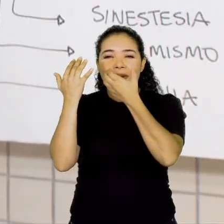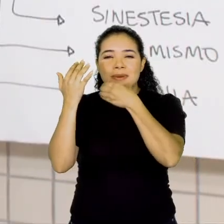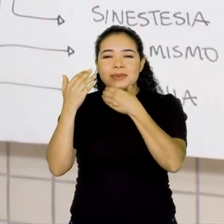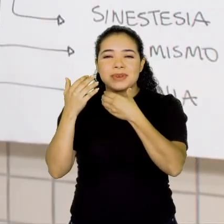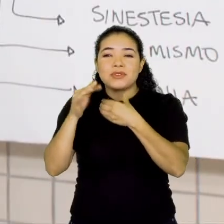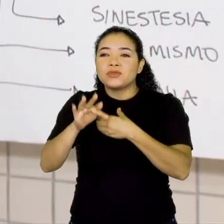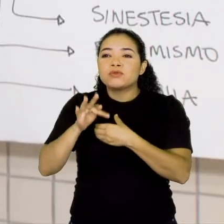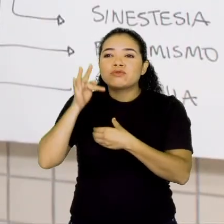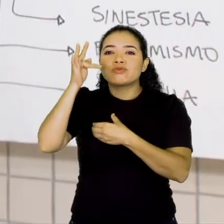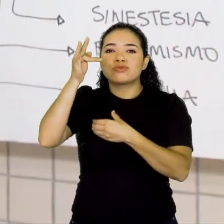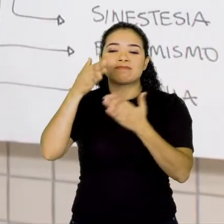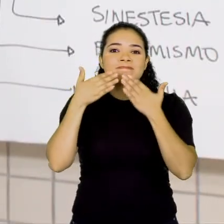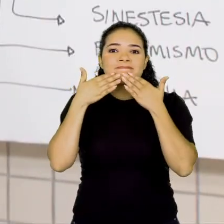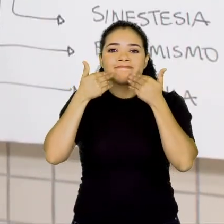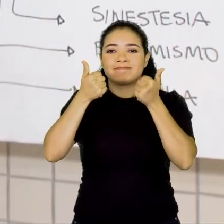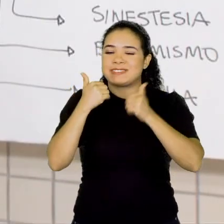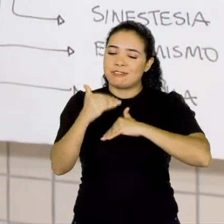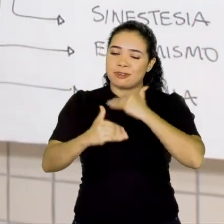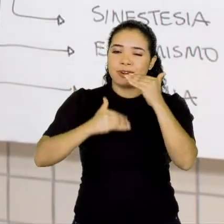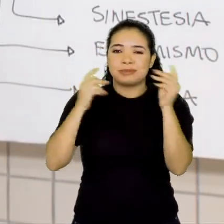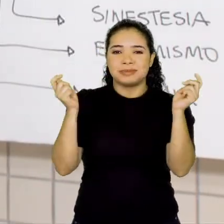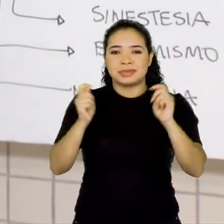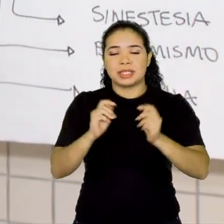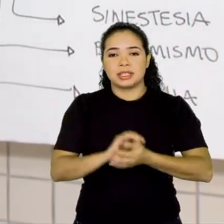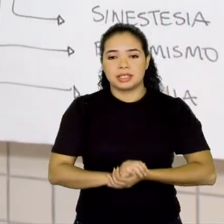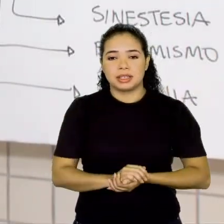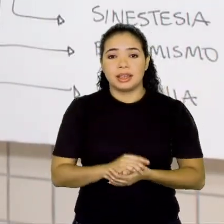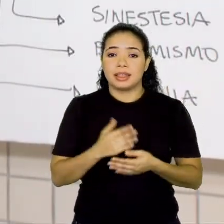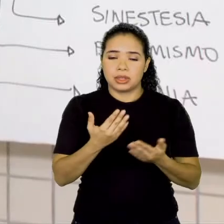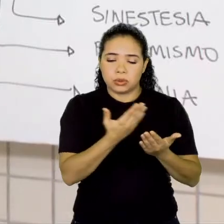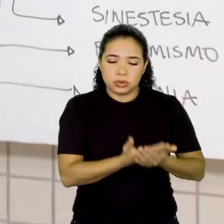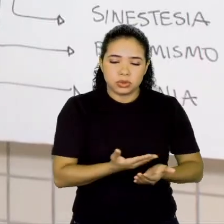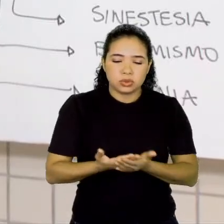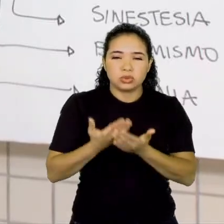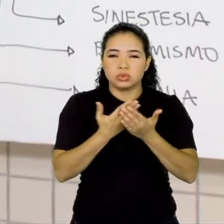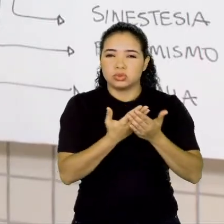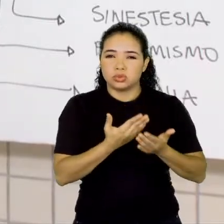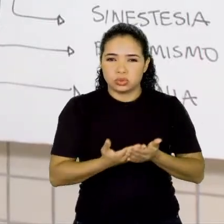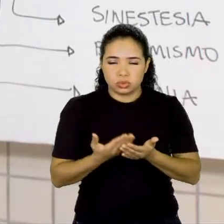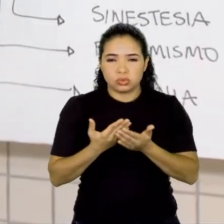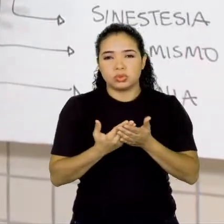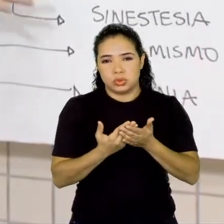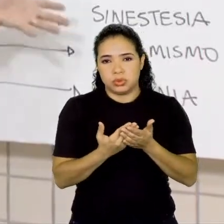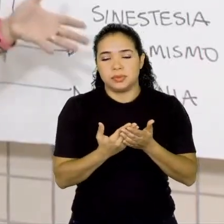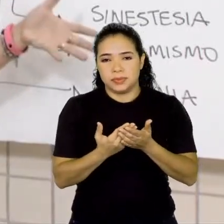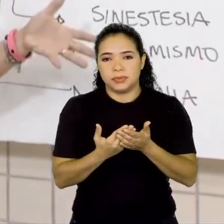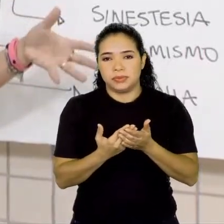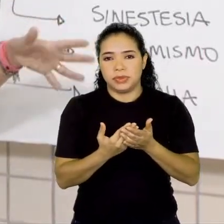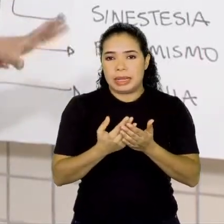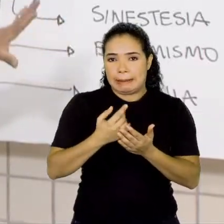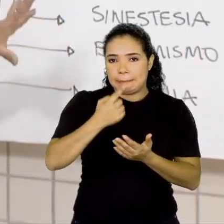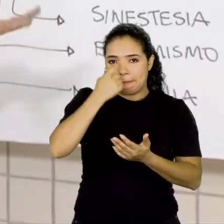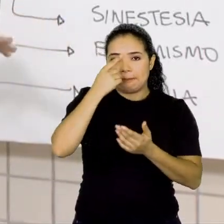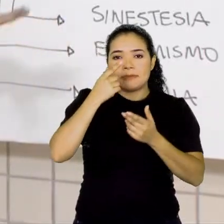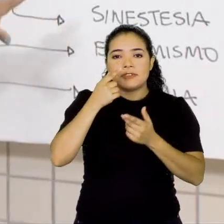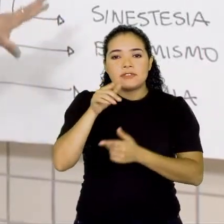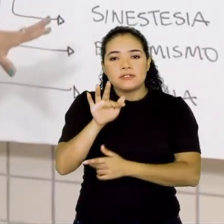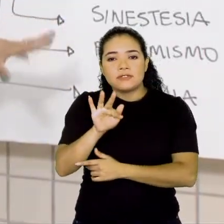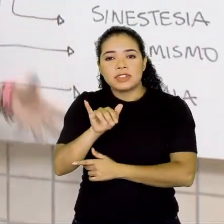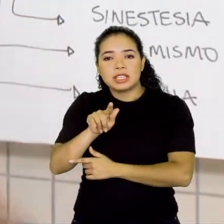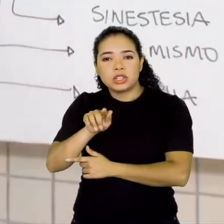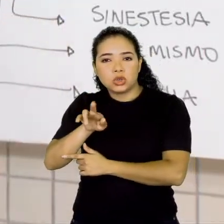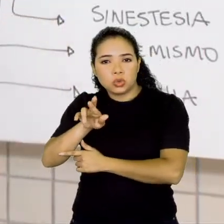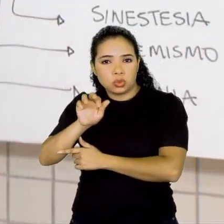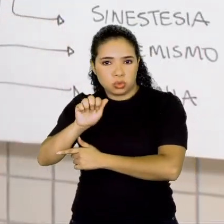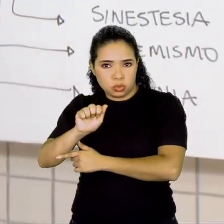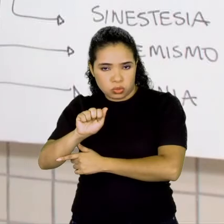estudem lá o assunto que nós vemos, as figuras de linguagem e a pontuação, como está aqui um mapa mental no quadro. É só aquilo